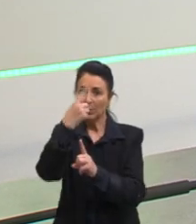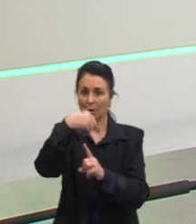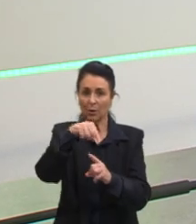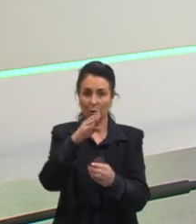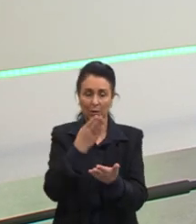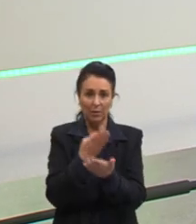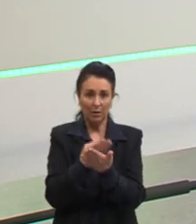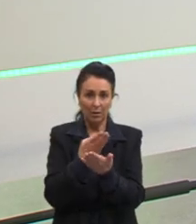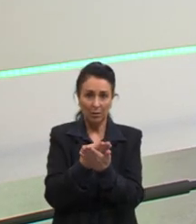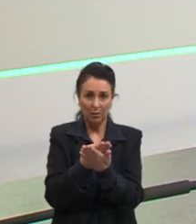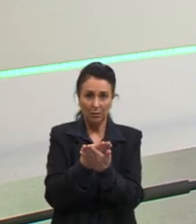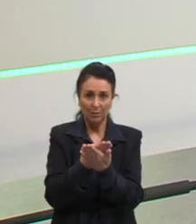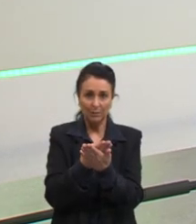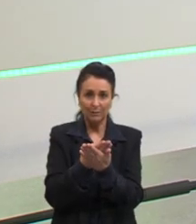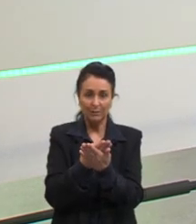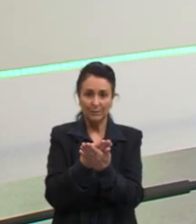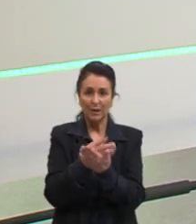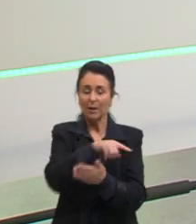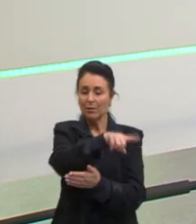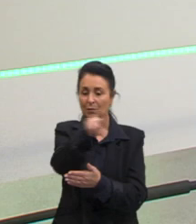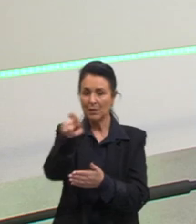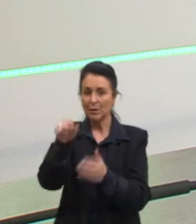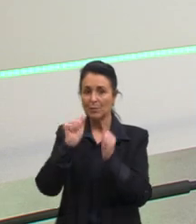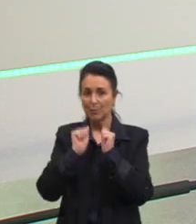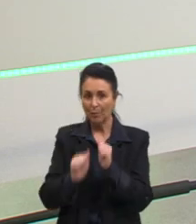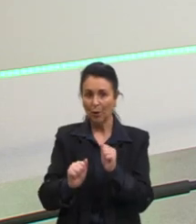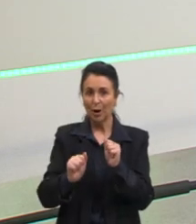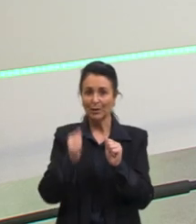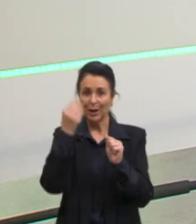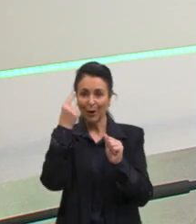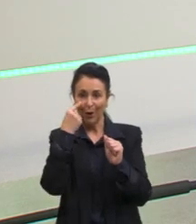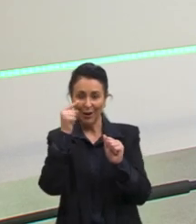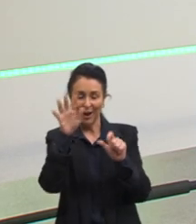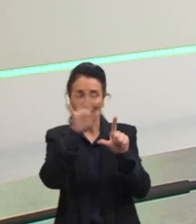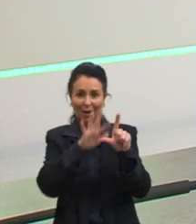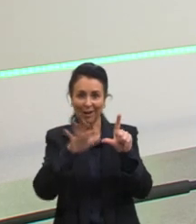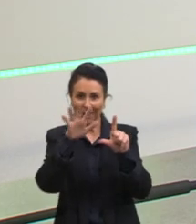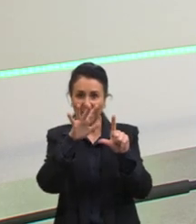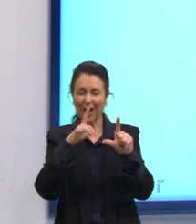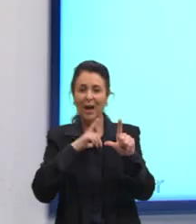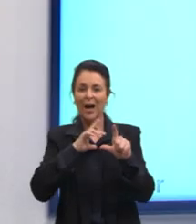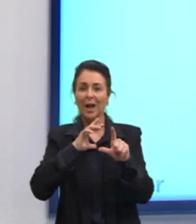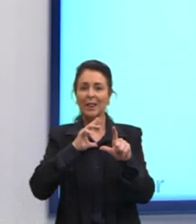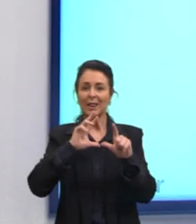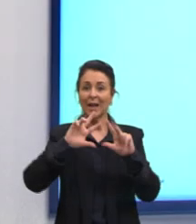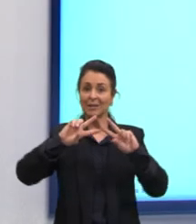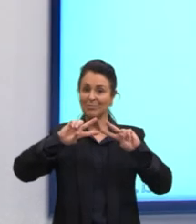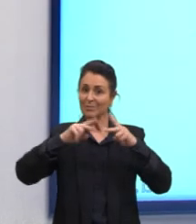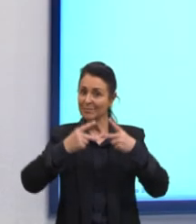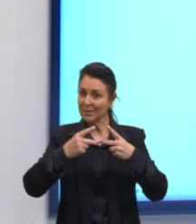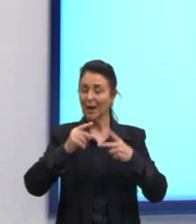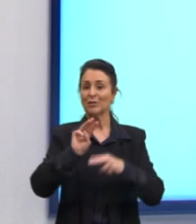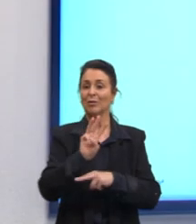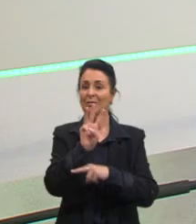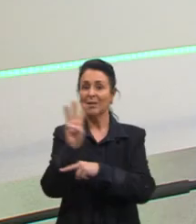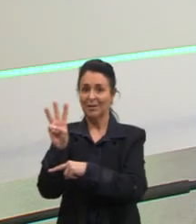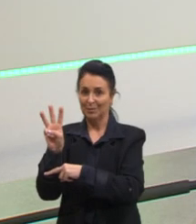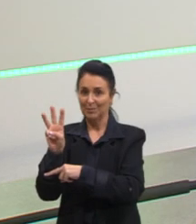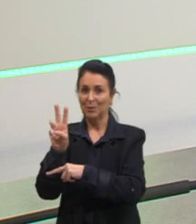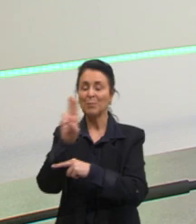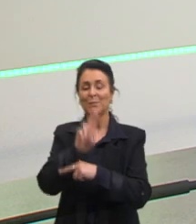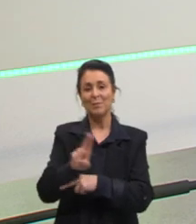aula, né? E vocês podem acessar aqui alguns sites que são interessantes sobre el boceo.